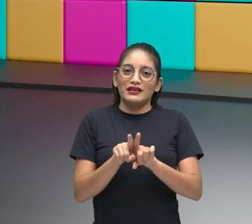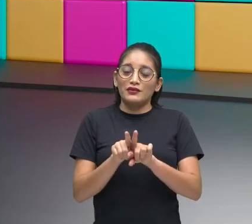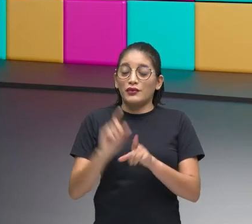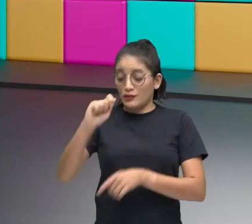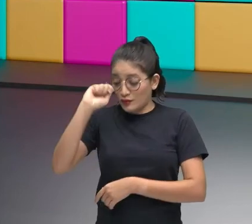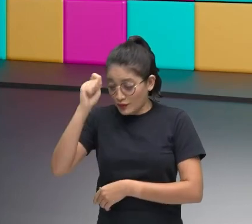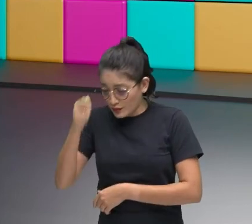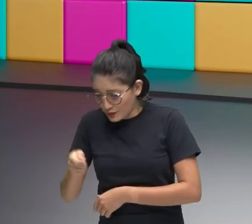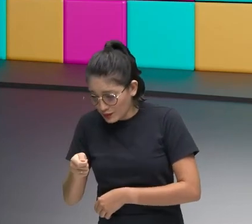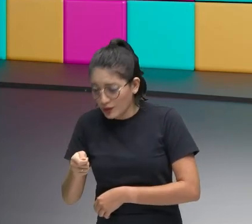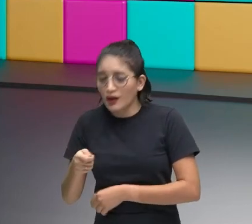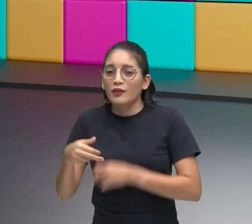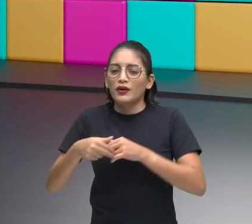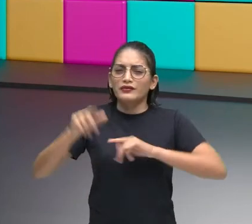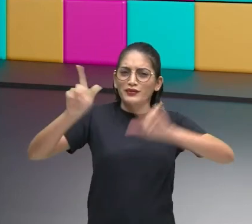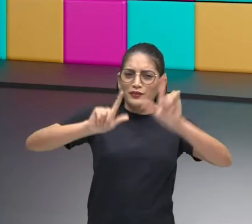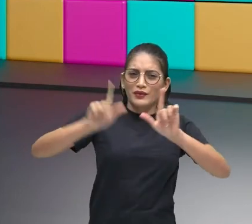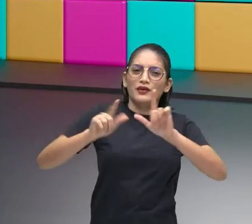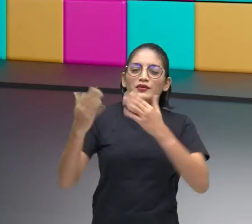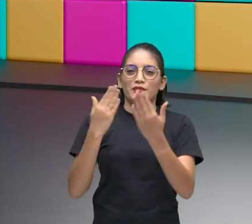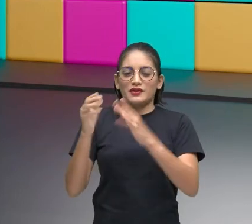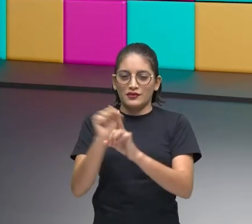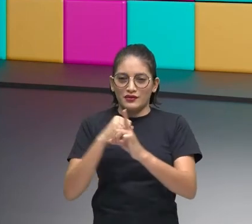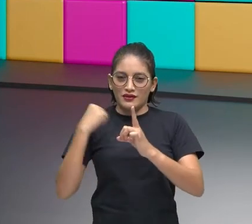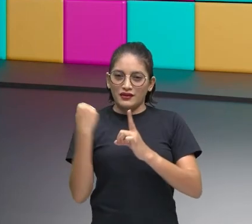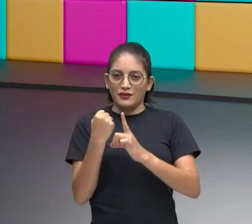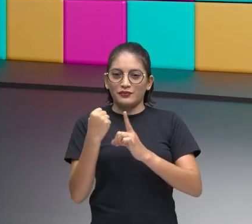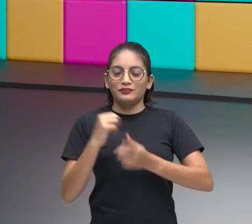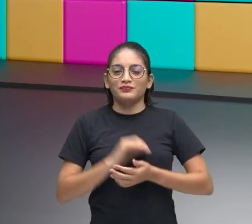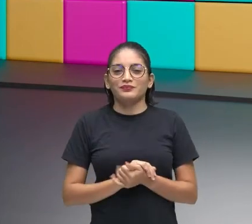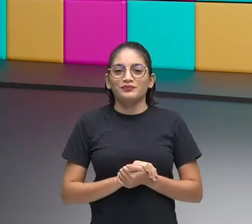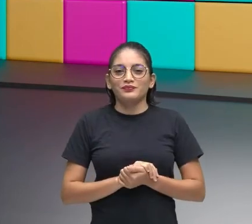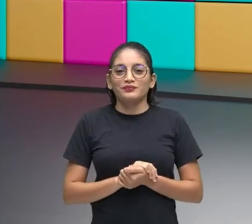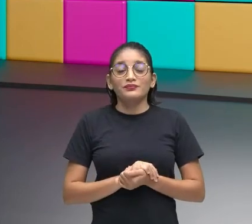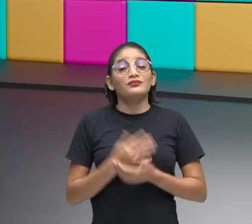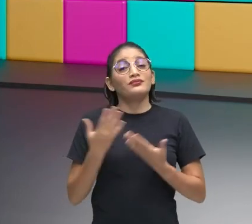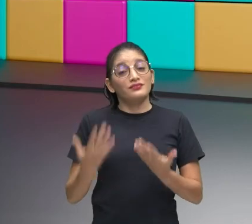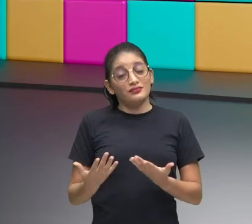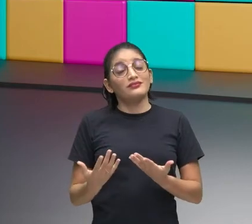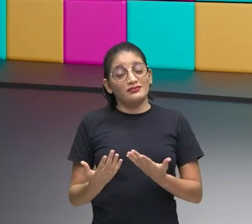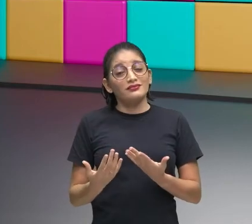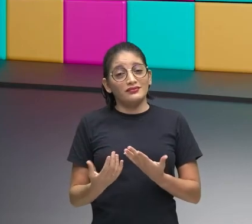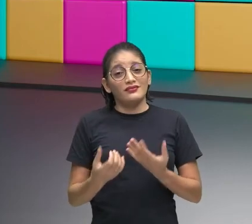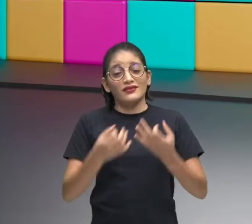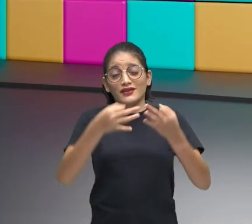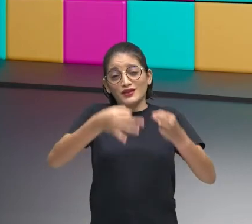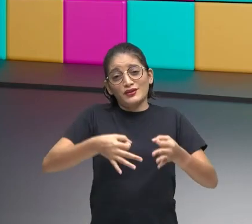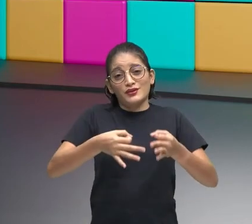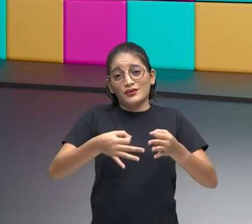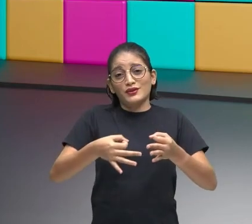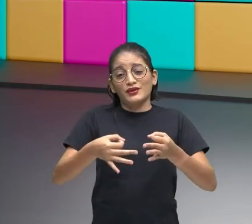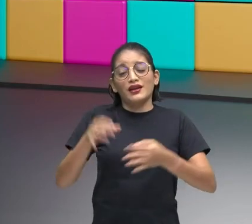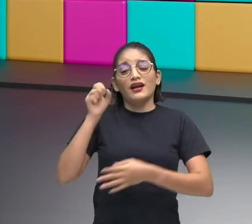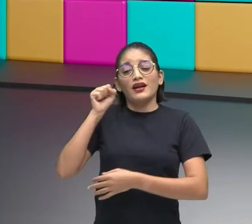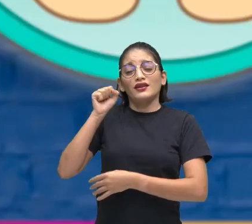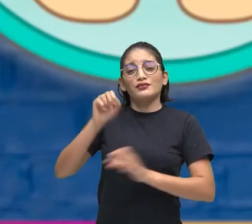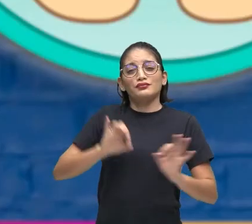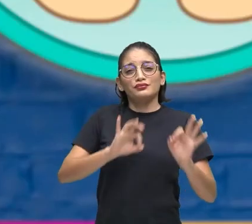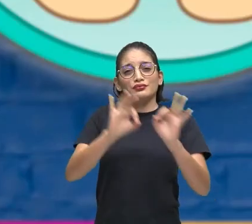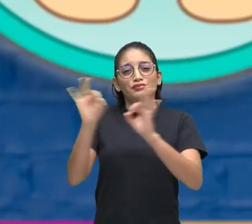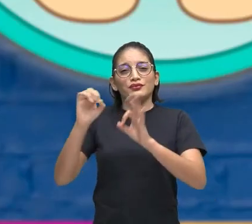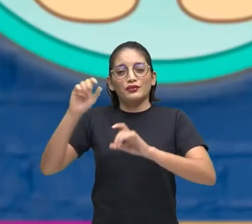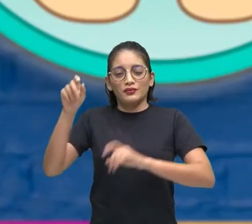de hoje Pelo programa Psicossocial E nada mais justo do que ouvindo o professor Que